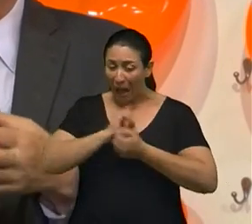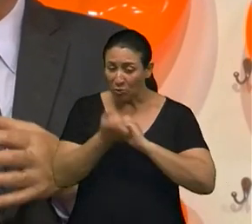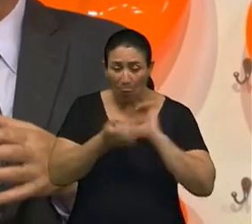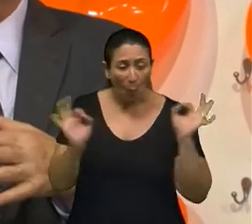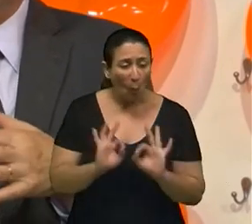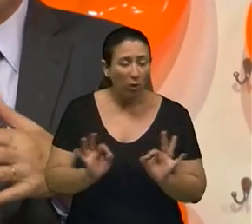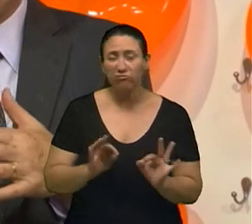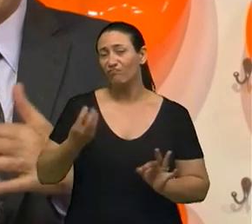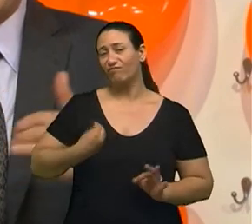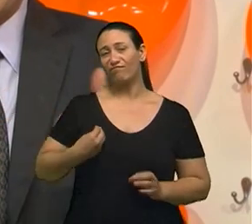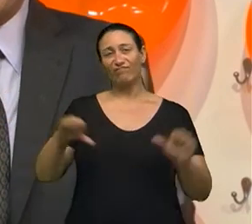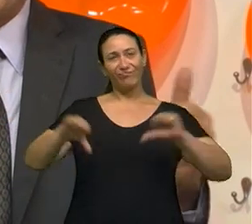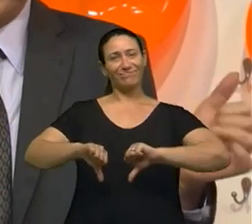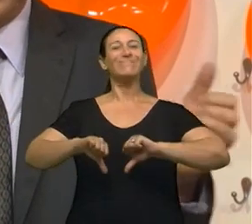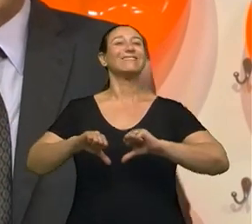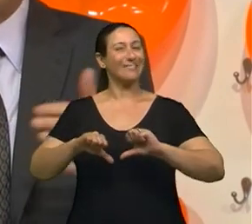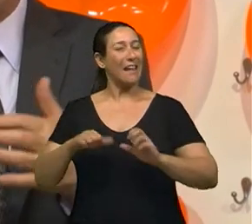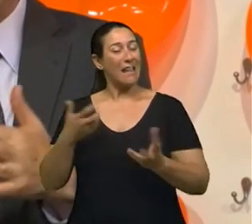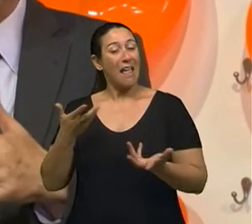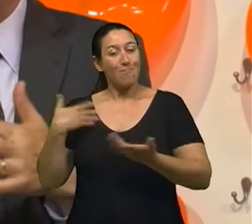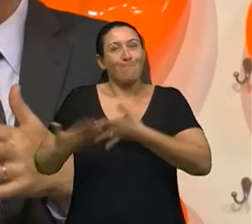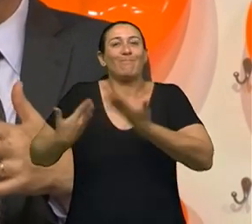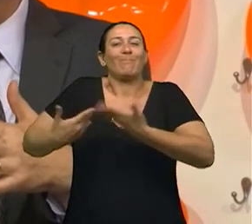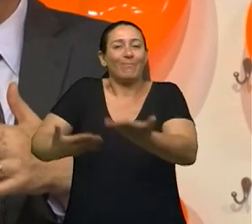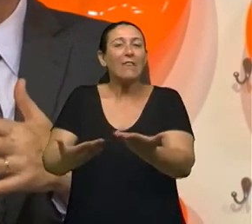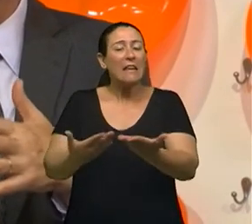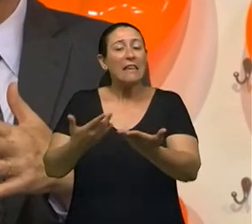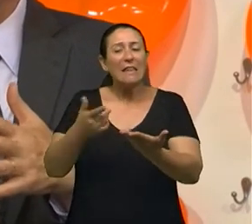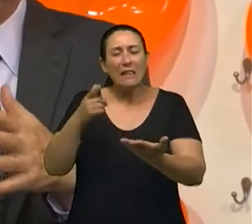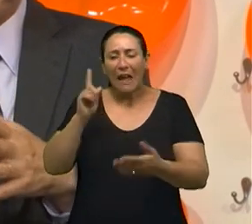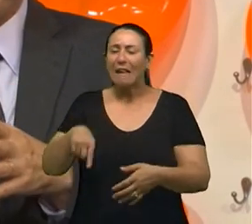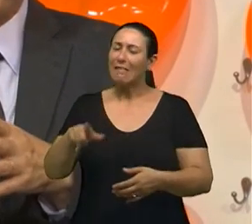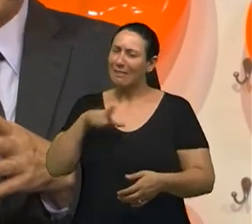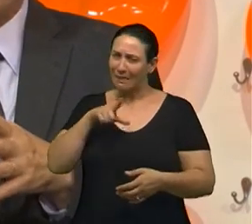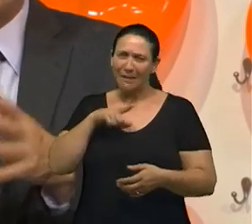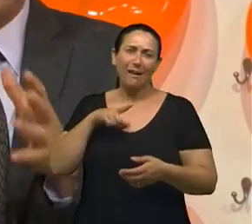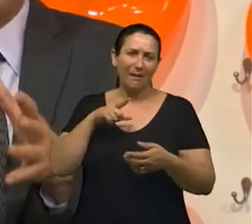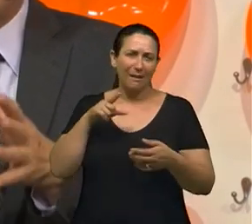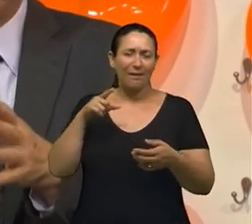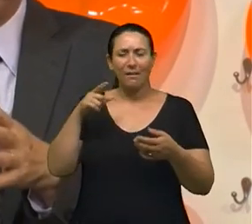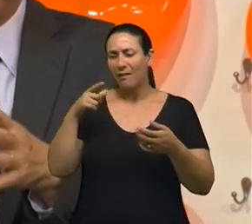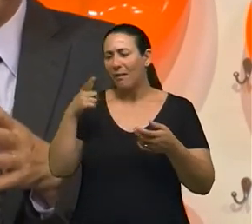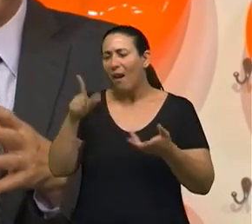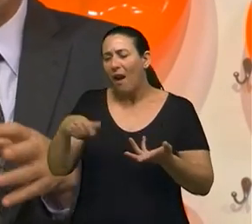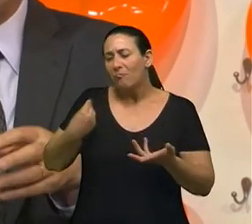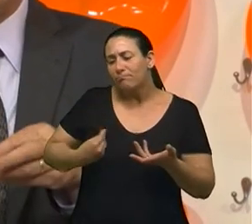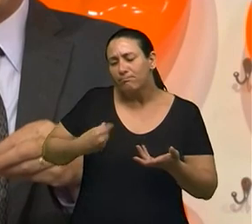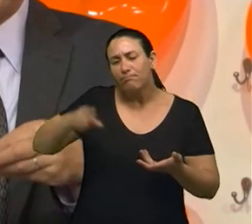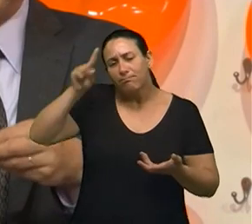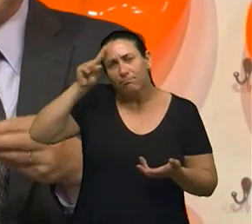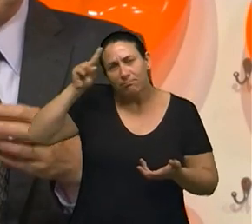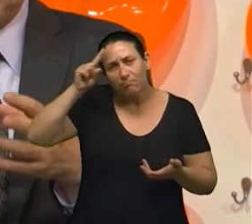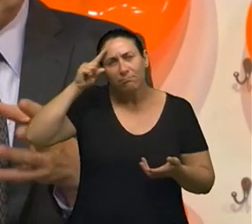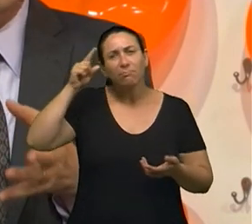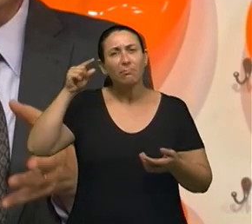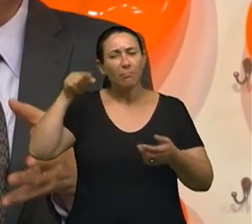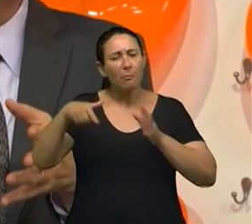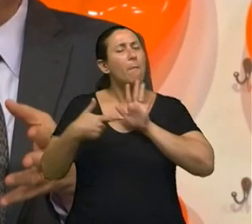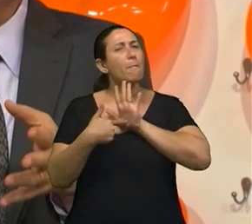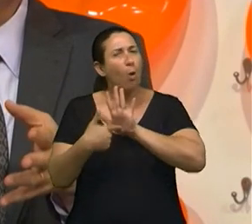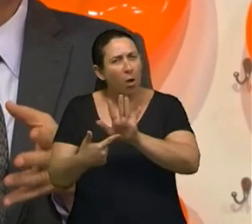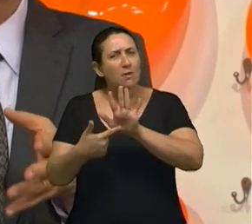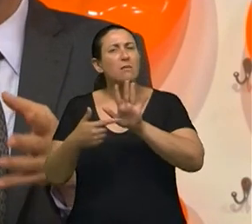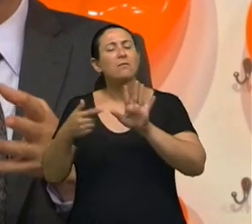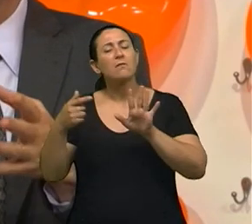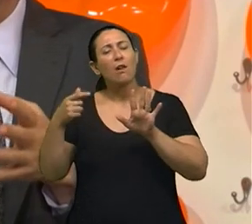cumpriu uma série de tarefas que ela se propõe pela rotina de vida dela, ela se dá esse